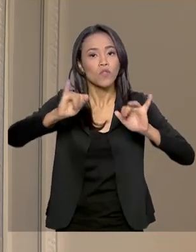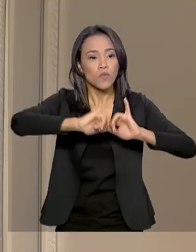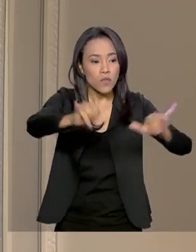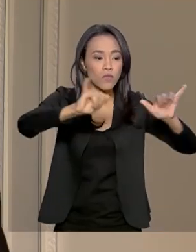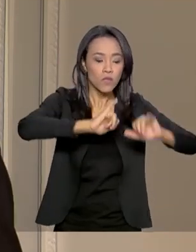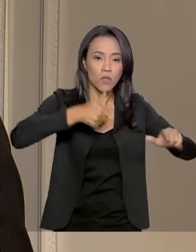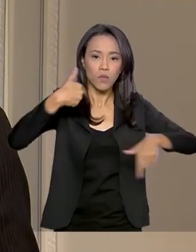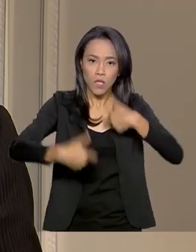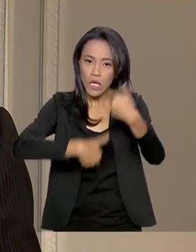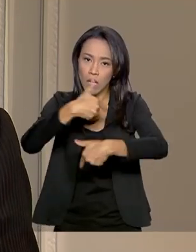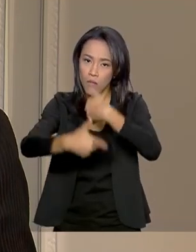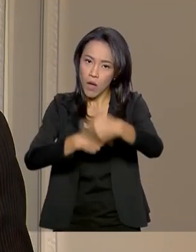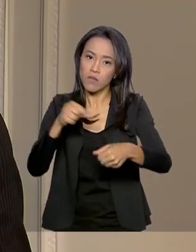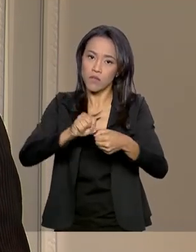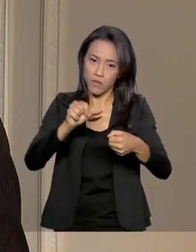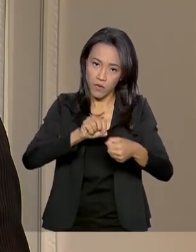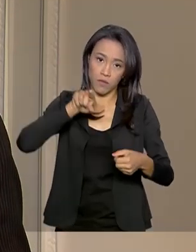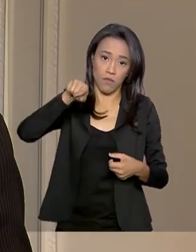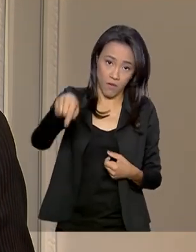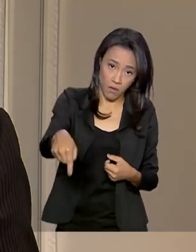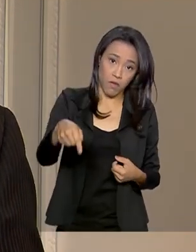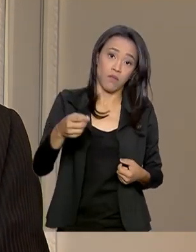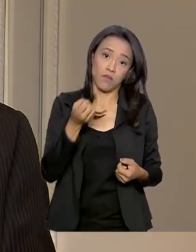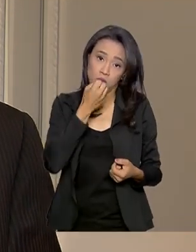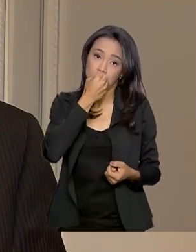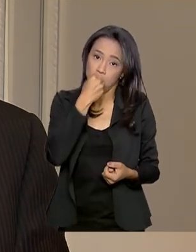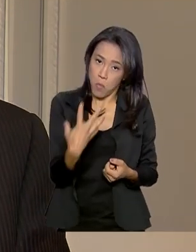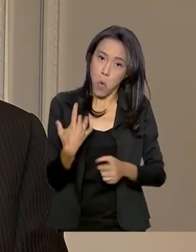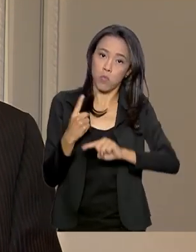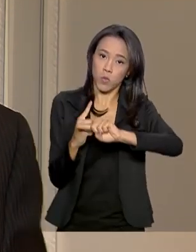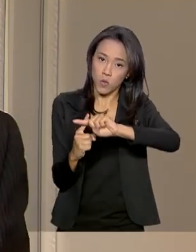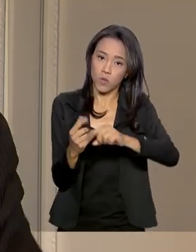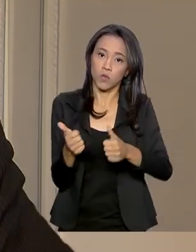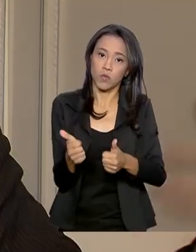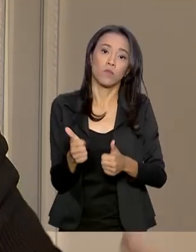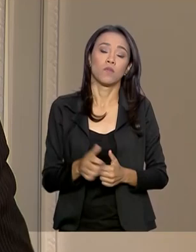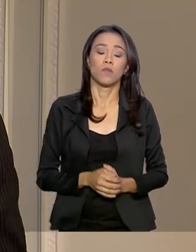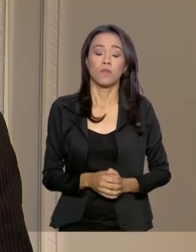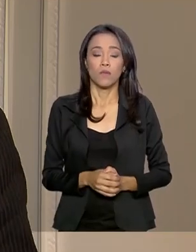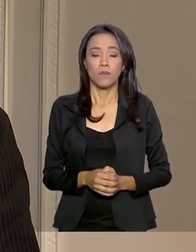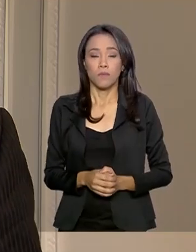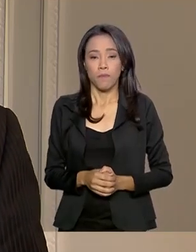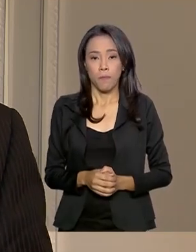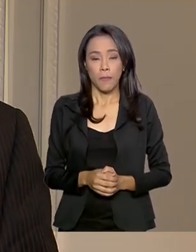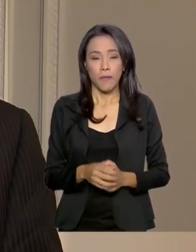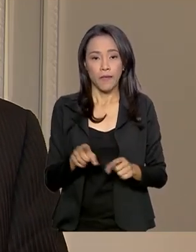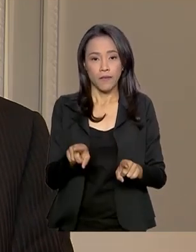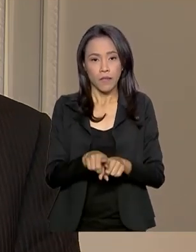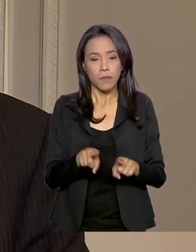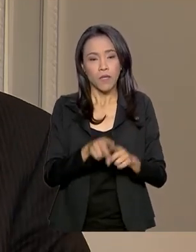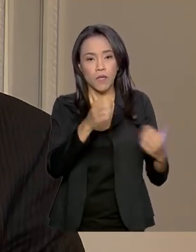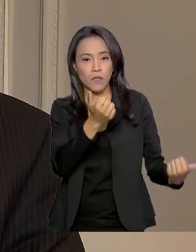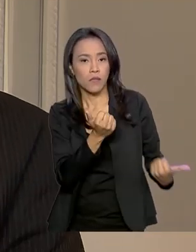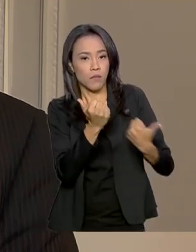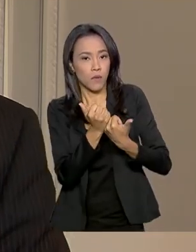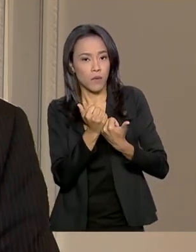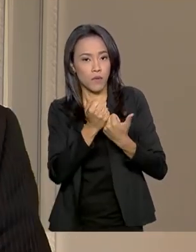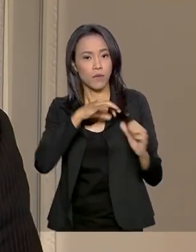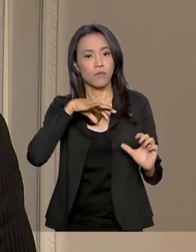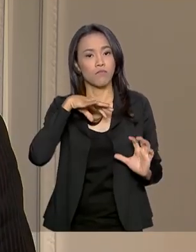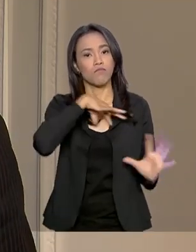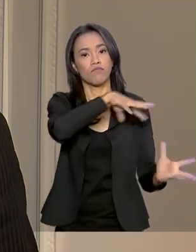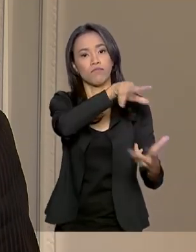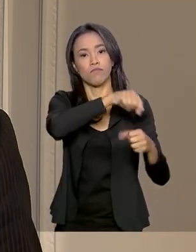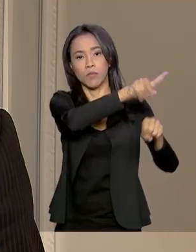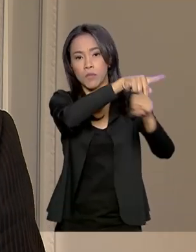combate ao incêndio, que está sendo já bastante positivo. De modo que, somando aí a cooperação internacional e, sobretudo, o